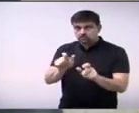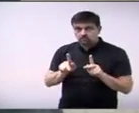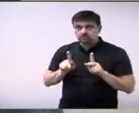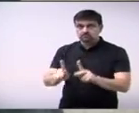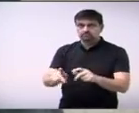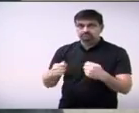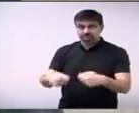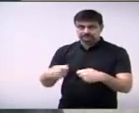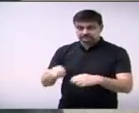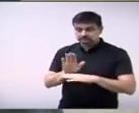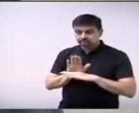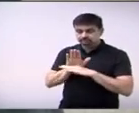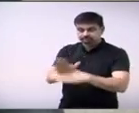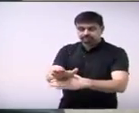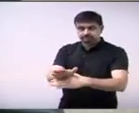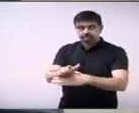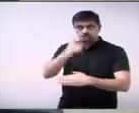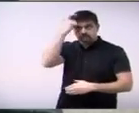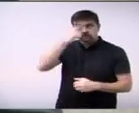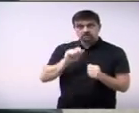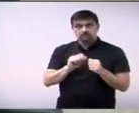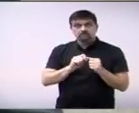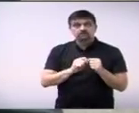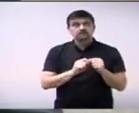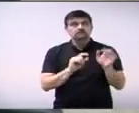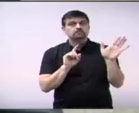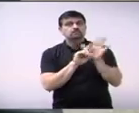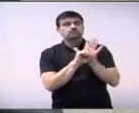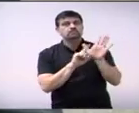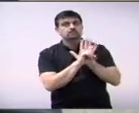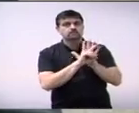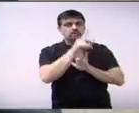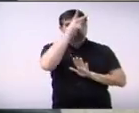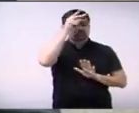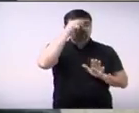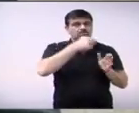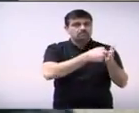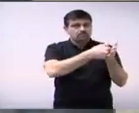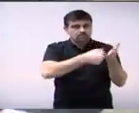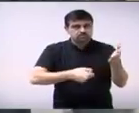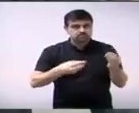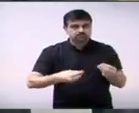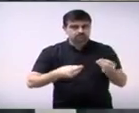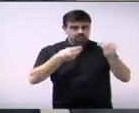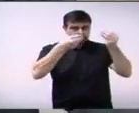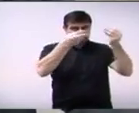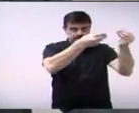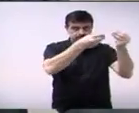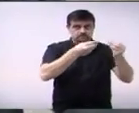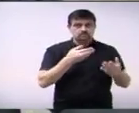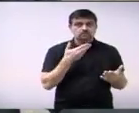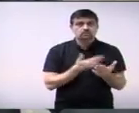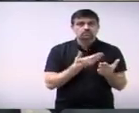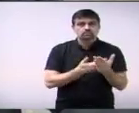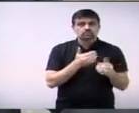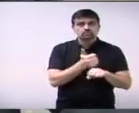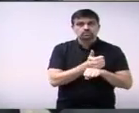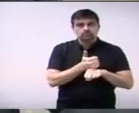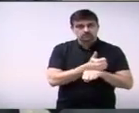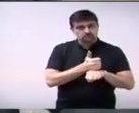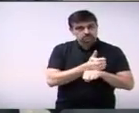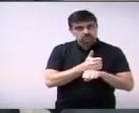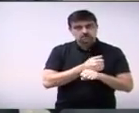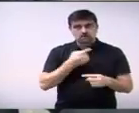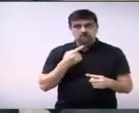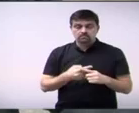Realmente, fiz uma indicação pedindo, humildemente, pedindo um estudo técnico, porque esse